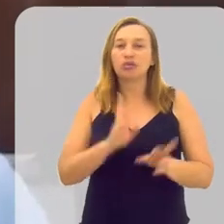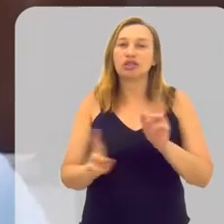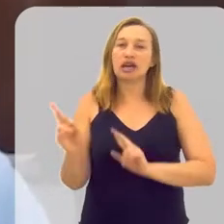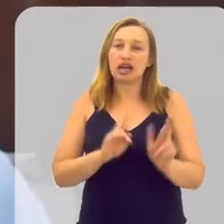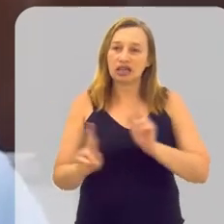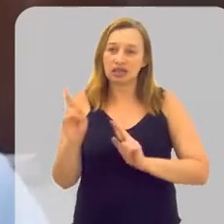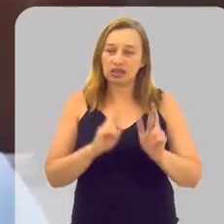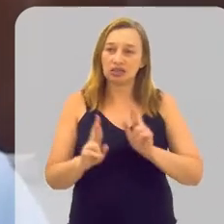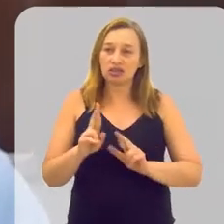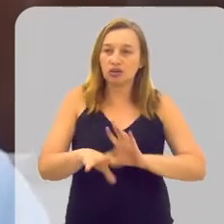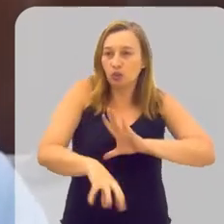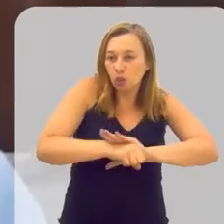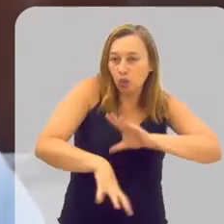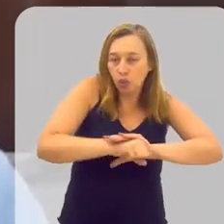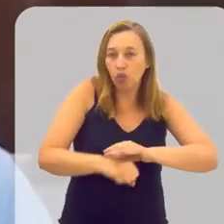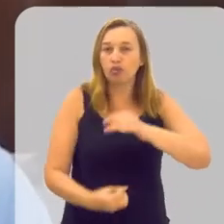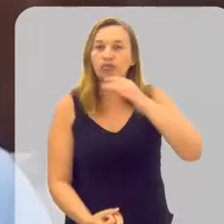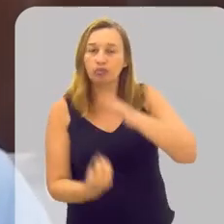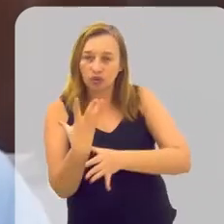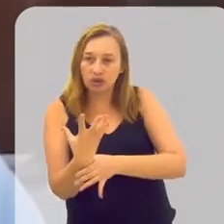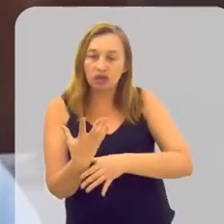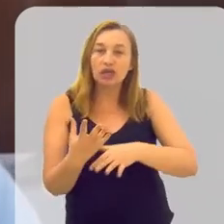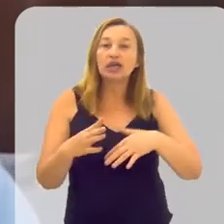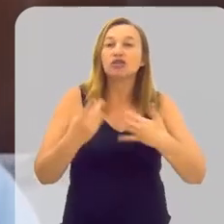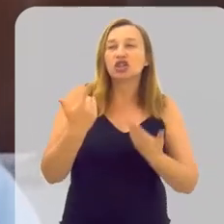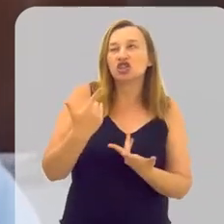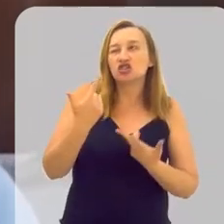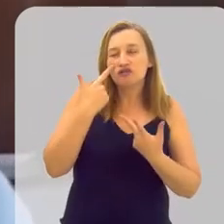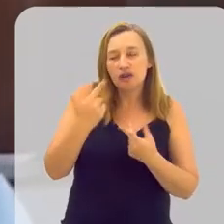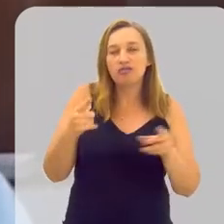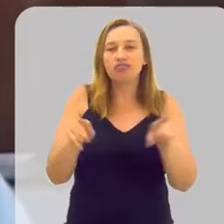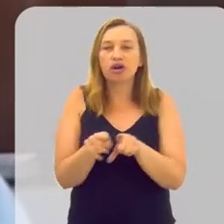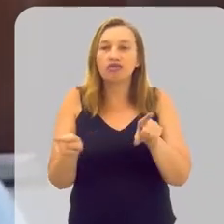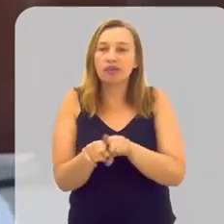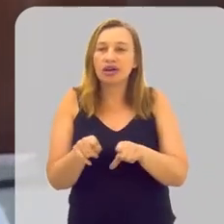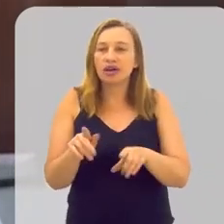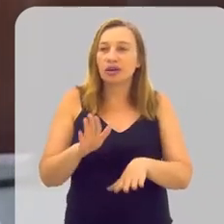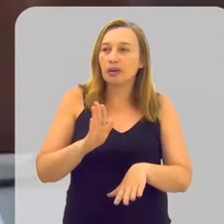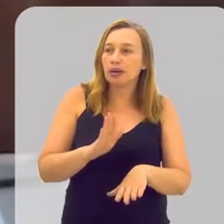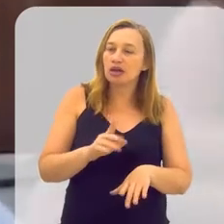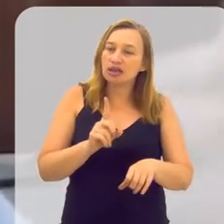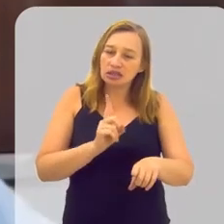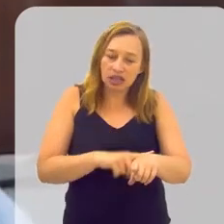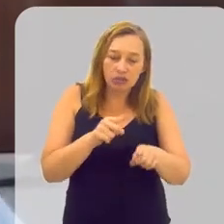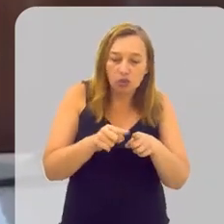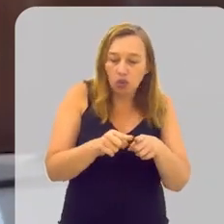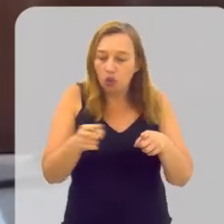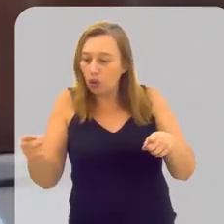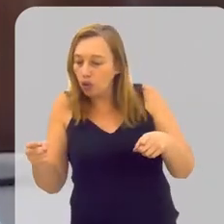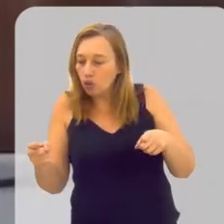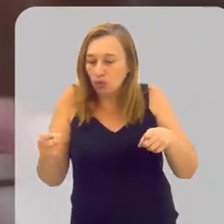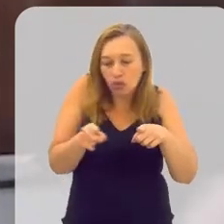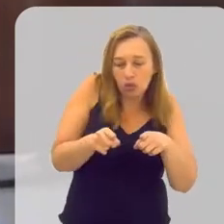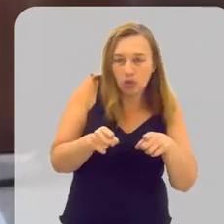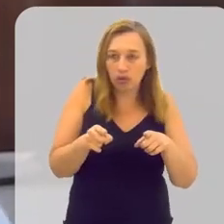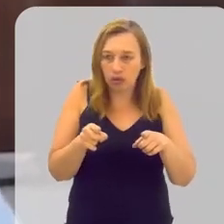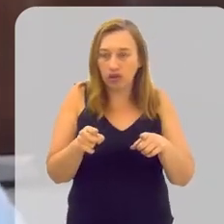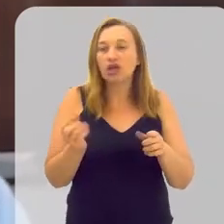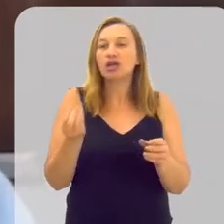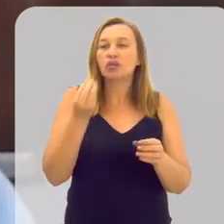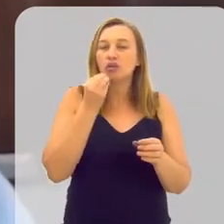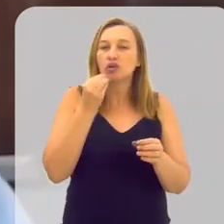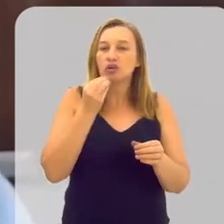principalmente relacionado à parte de exploração e produção. E quando a gente olha também mais a médio e longo prazo, falando dessas